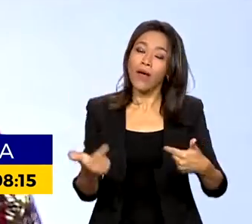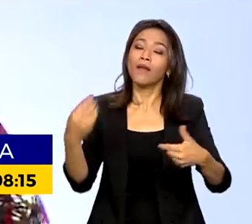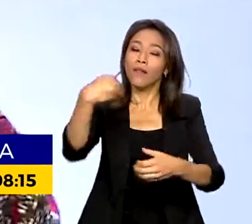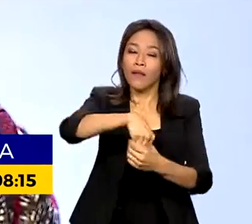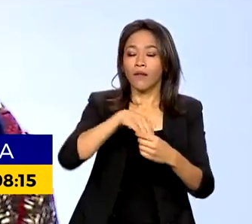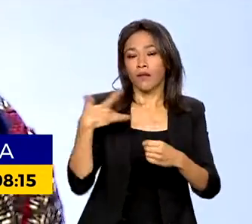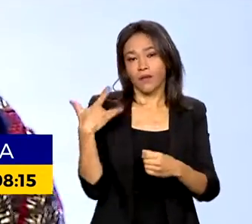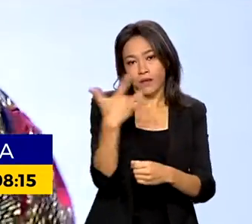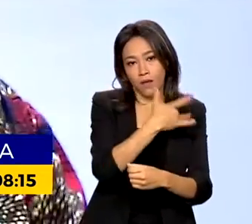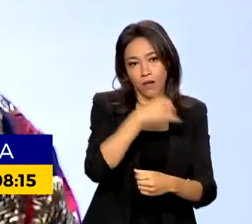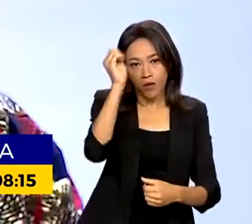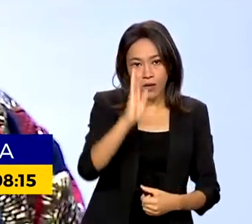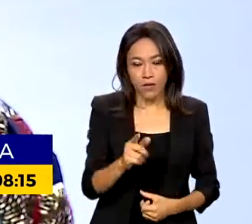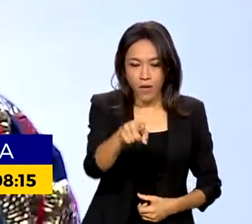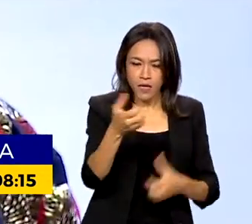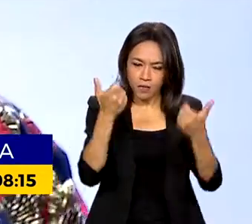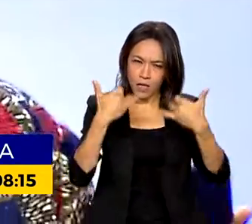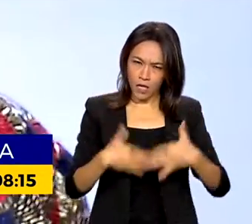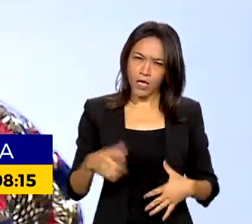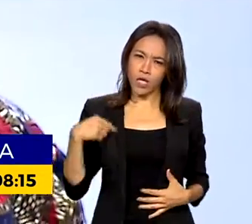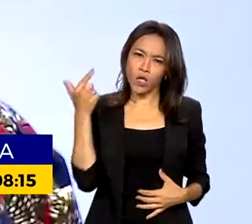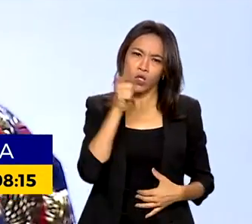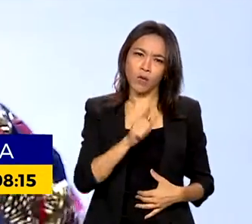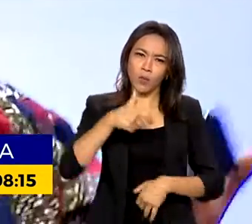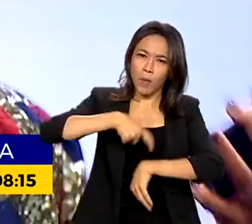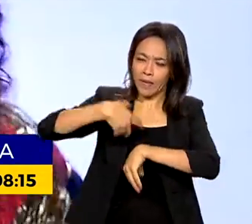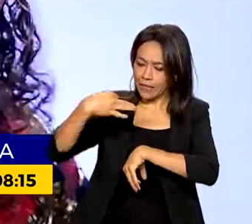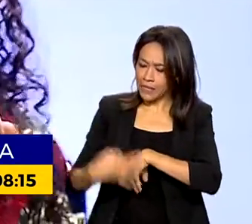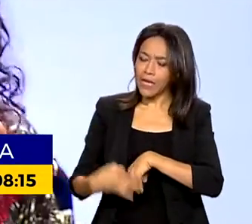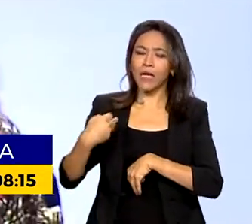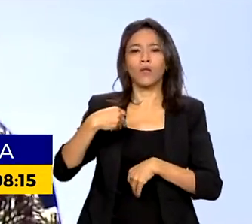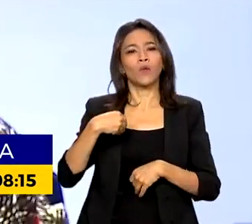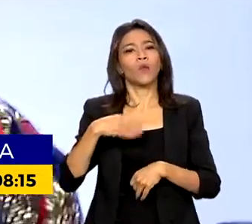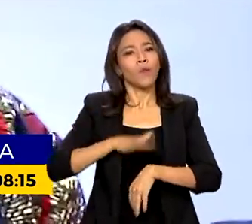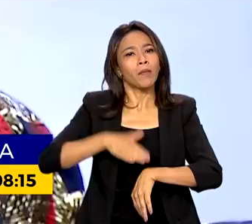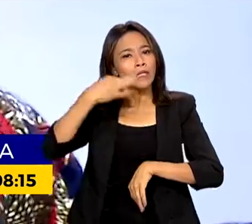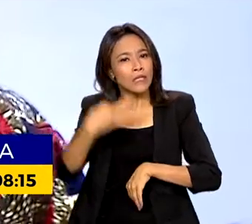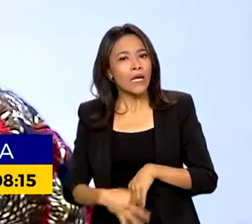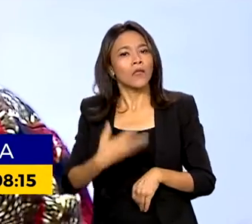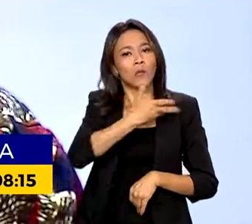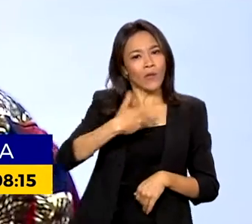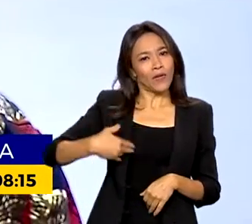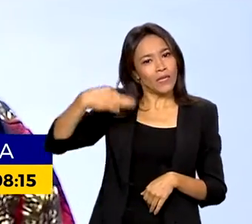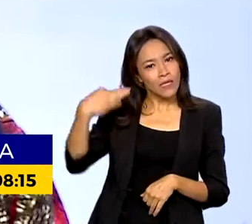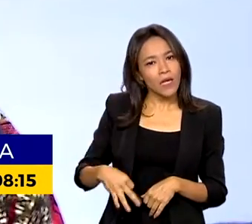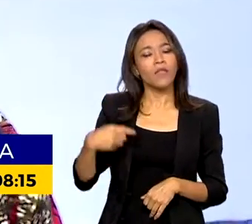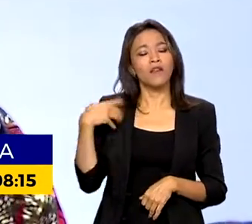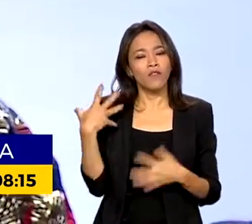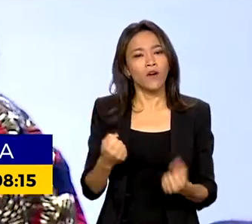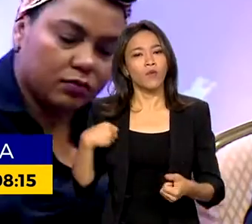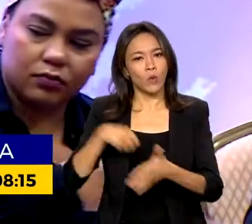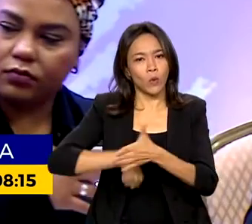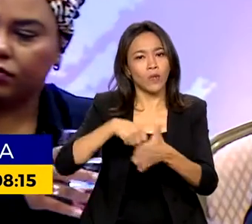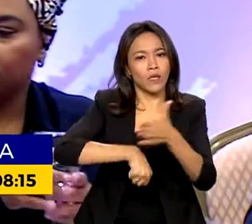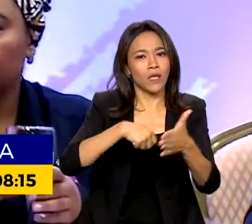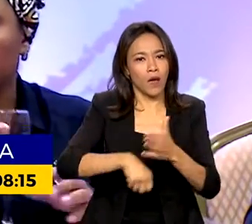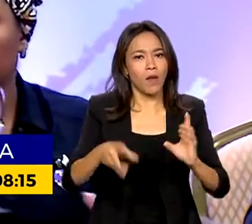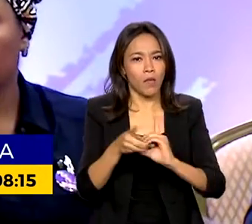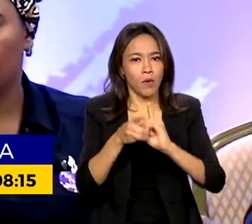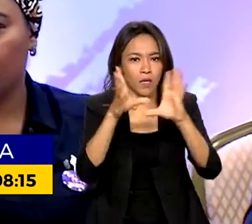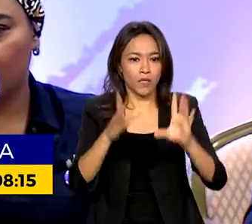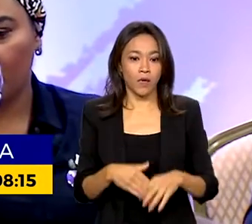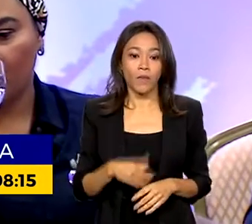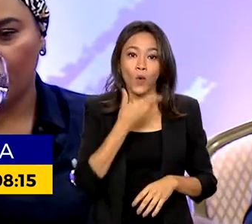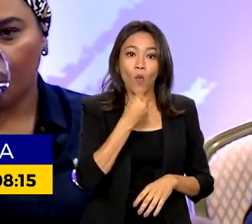esperança e de saber que a gente está no lugar certo, no momento certo, com o governo certo e que a gente vai seguir lutando pela nossa democracia. Como dizia